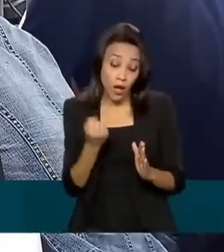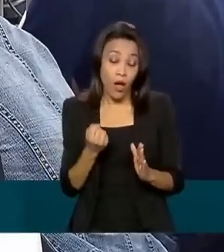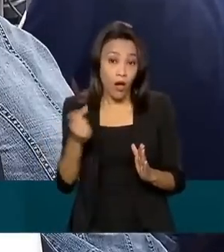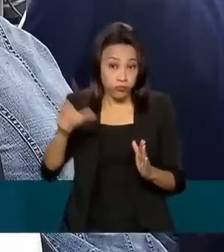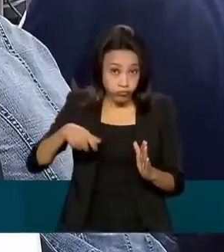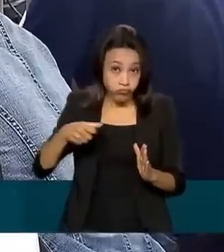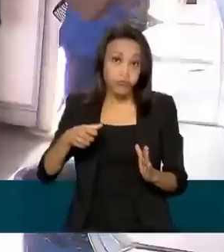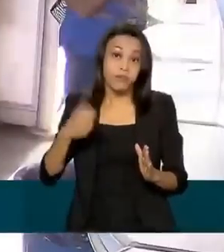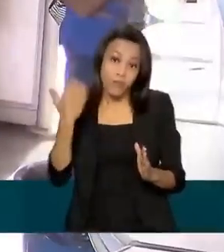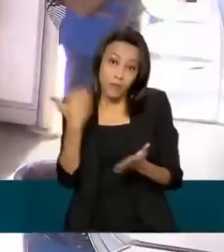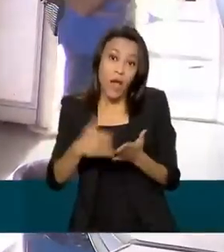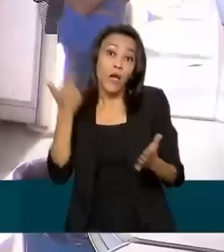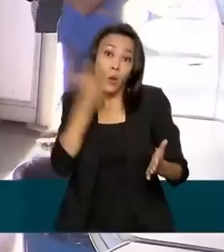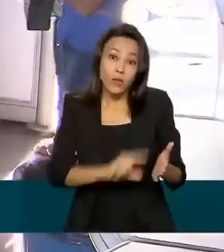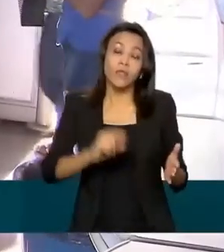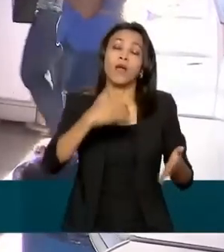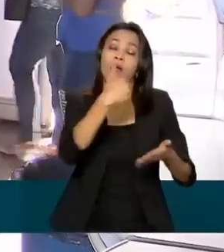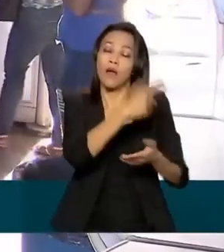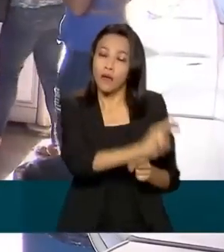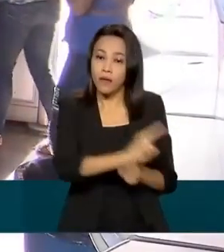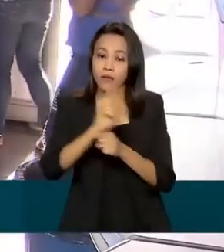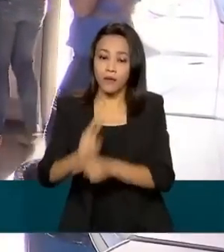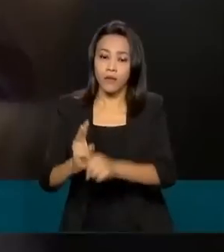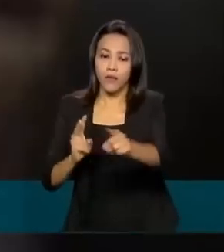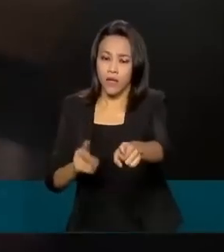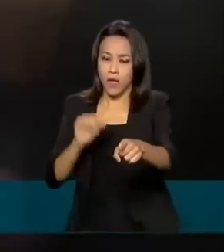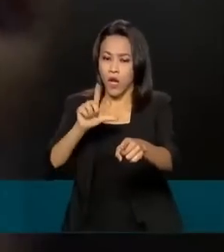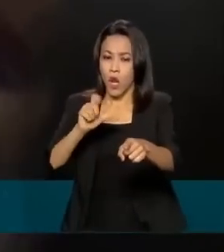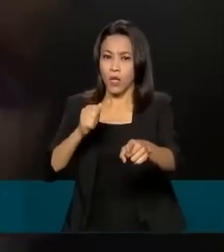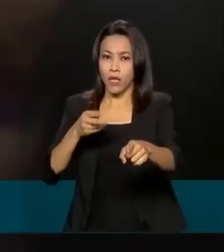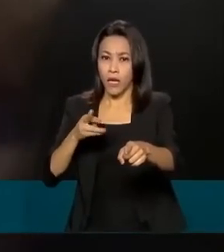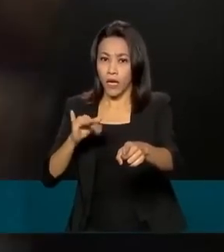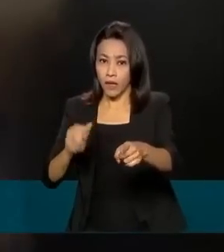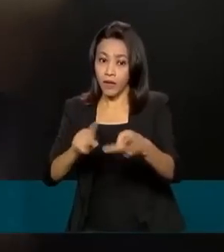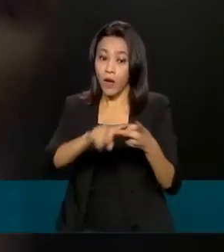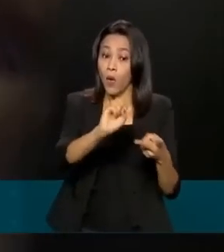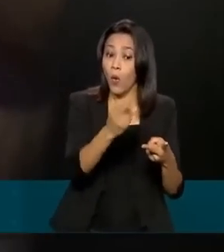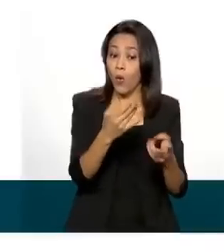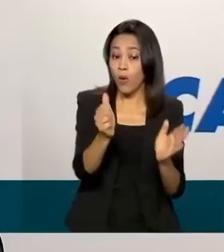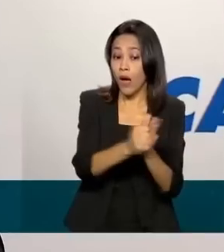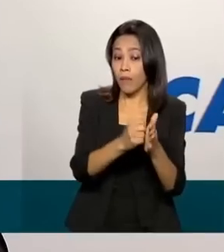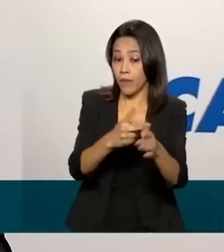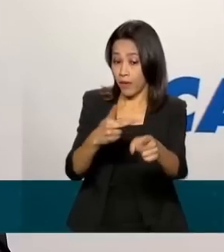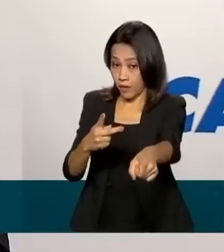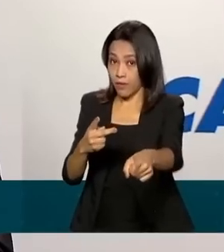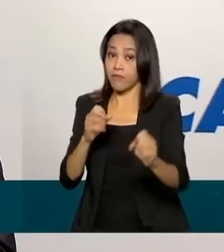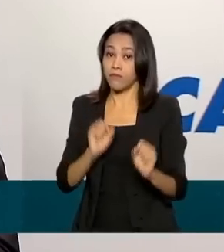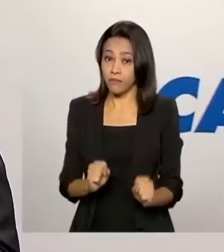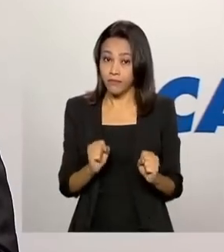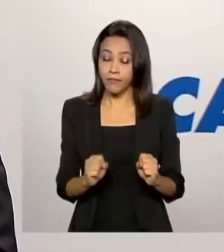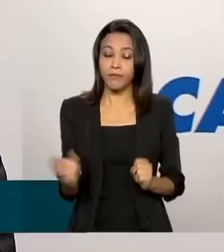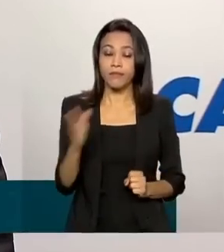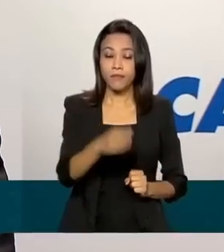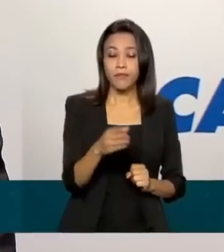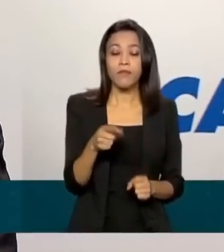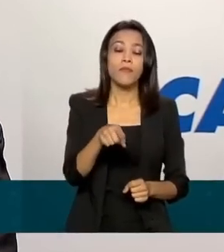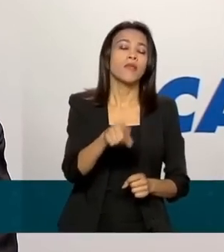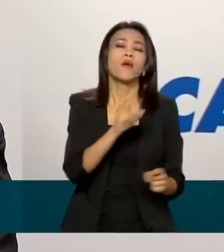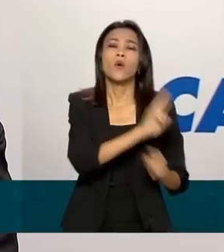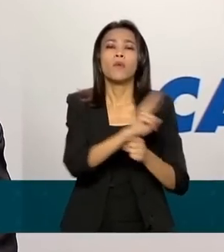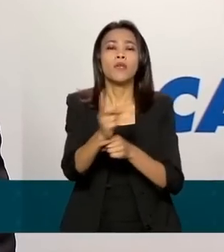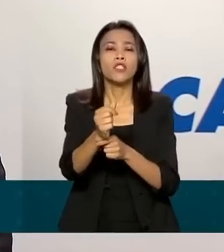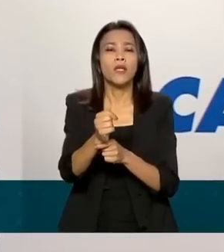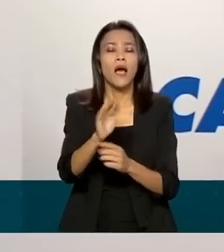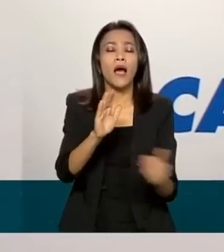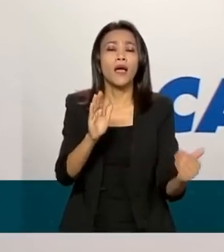contratado nas agências, correspondências lotéricas ou no aplicativo Caixa Tem. O crédito fica disponível em até dois